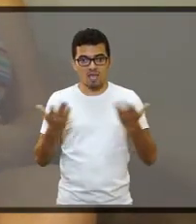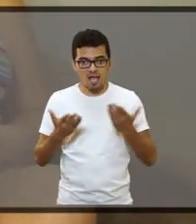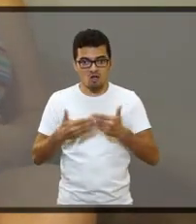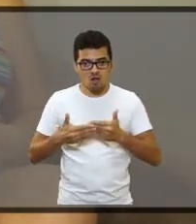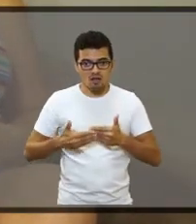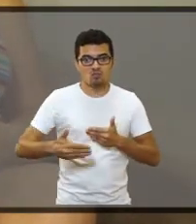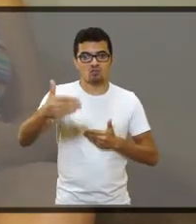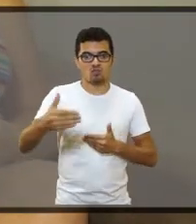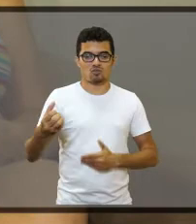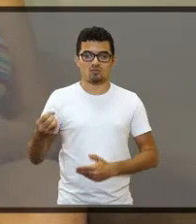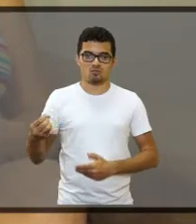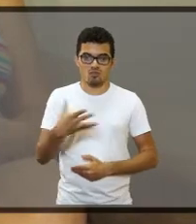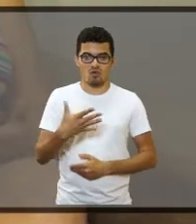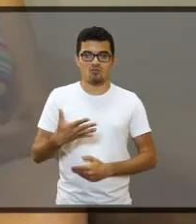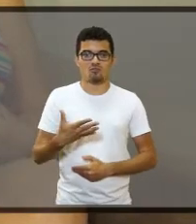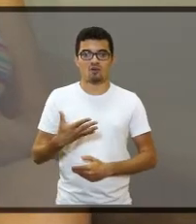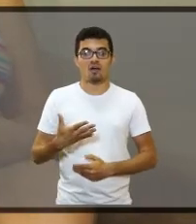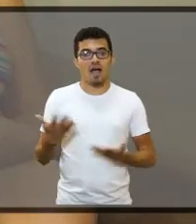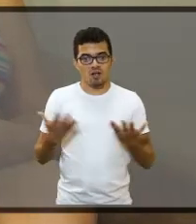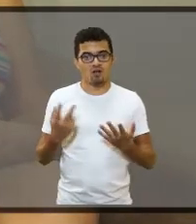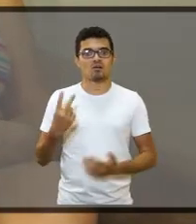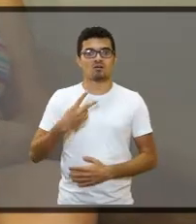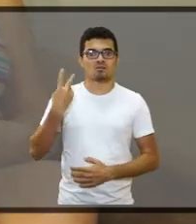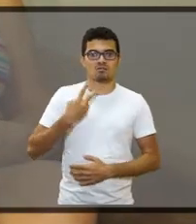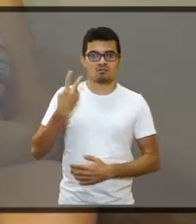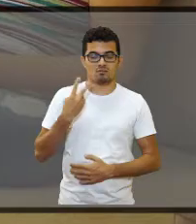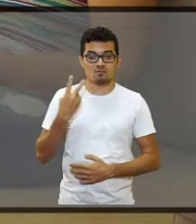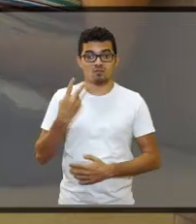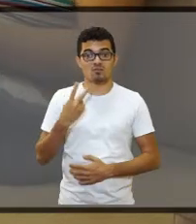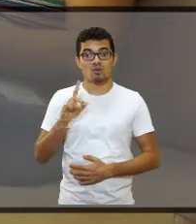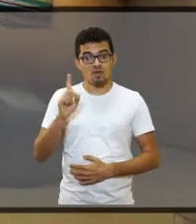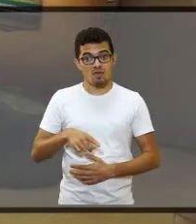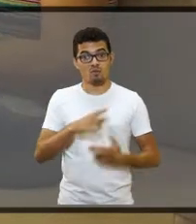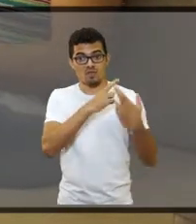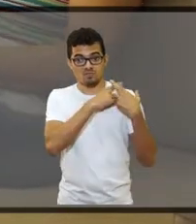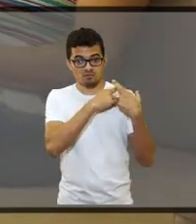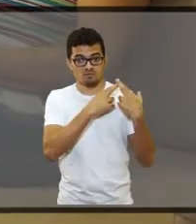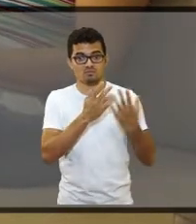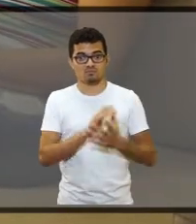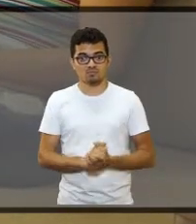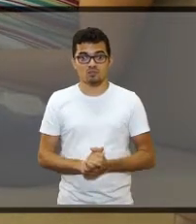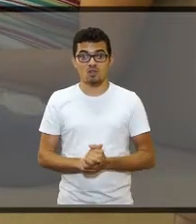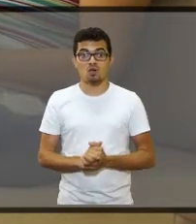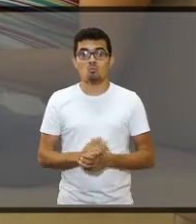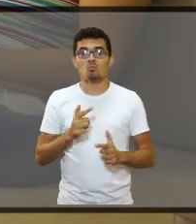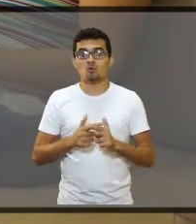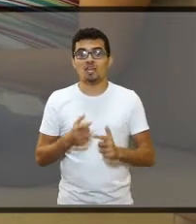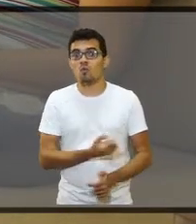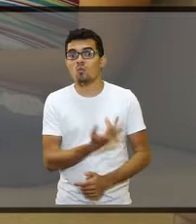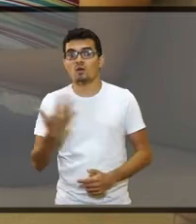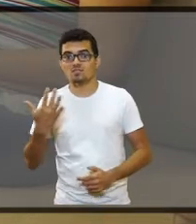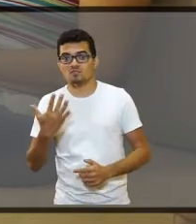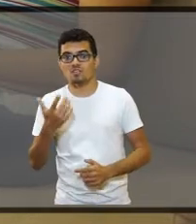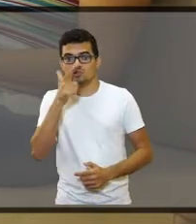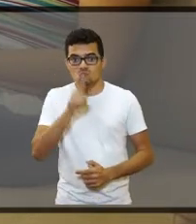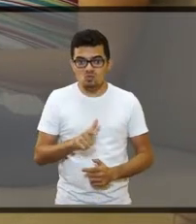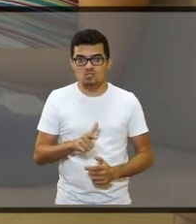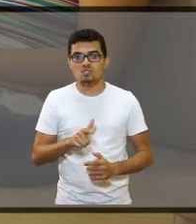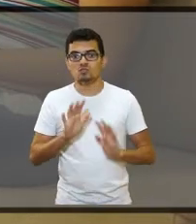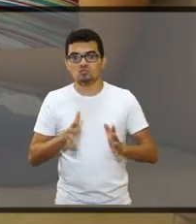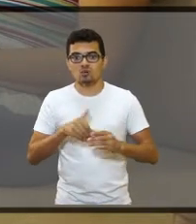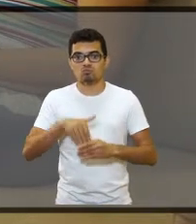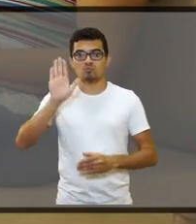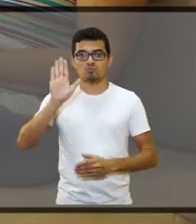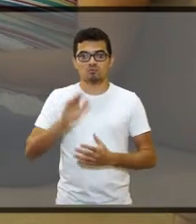inicia uma nova etapa na vida. Ser vereador. Uma grande responsabilidade. Pois sabe quantas vezes